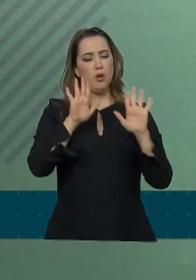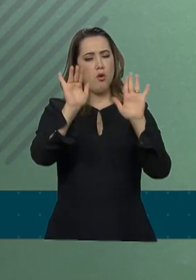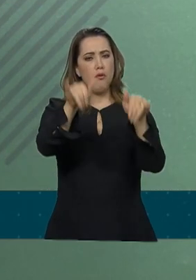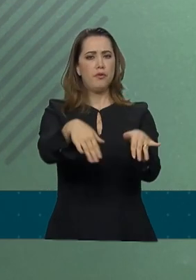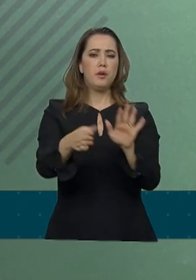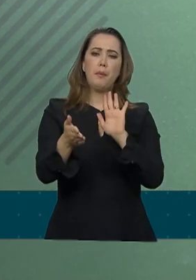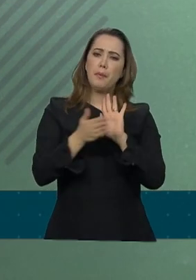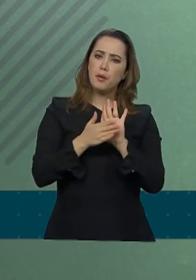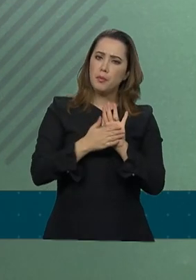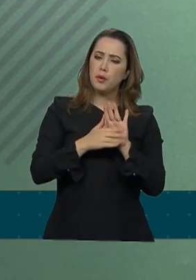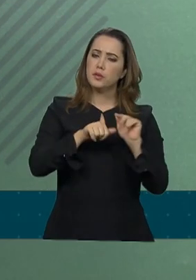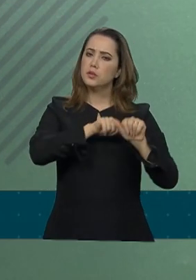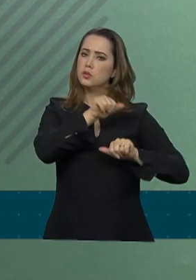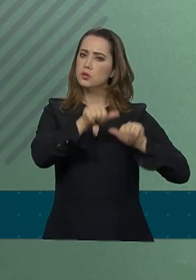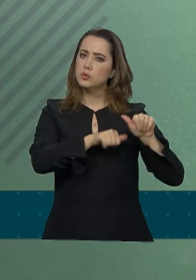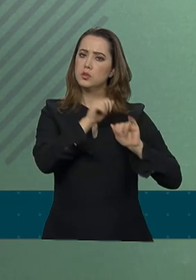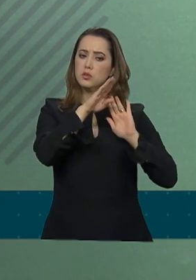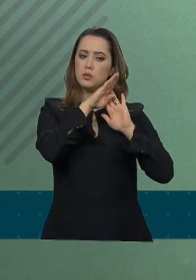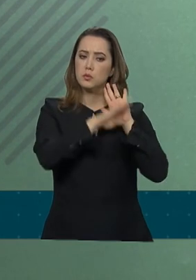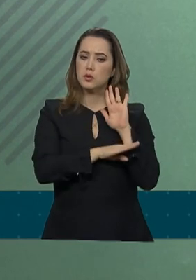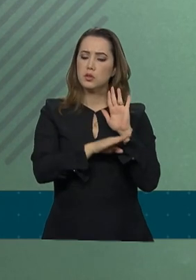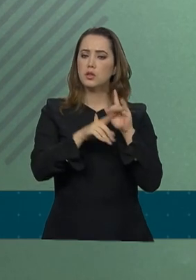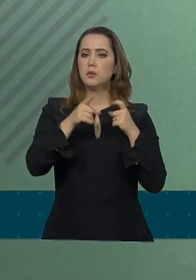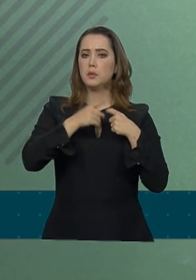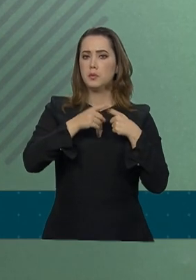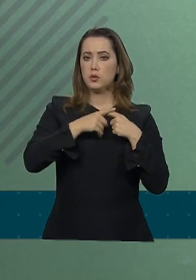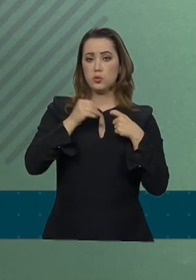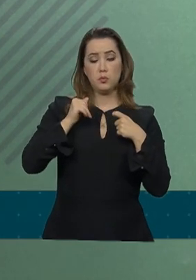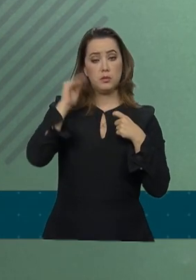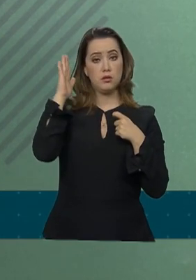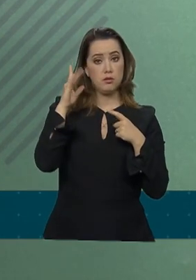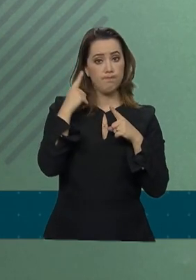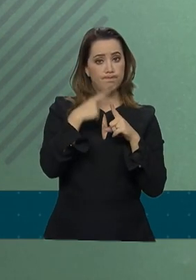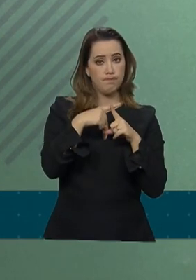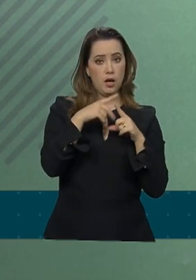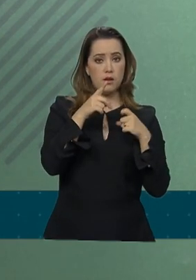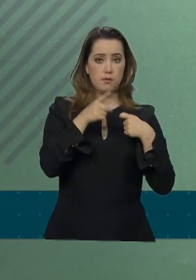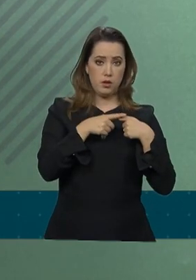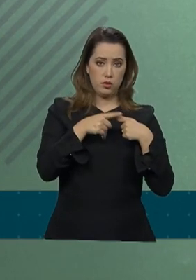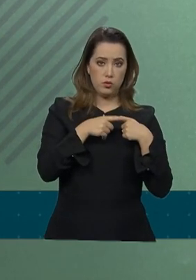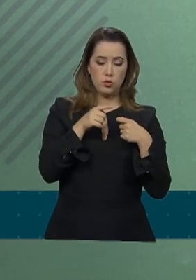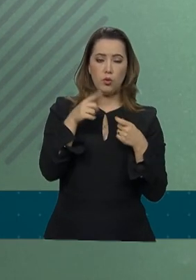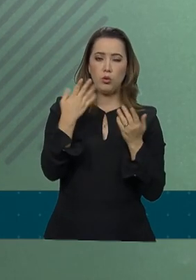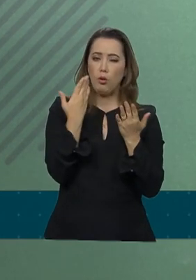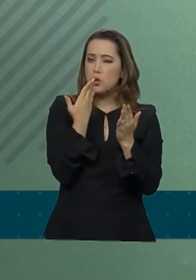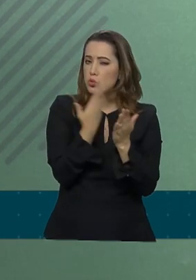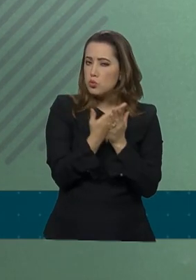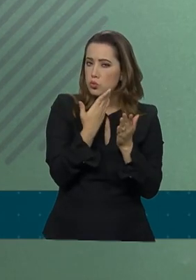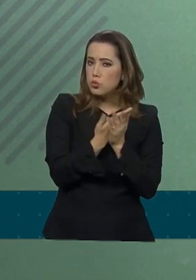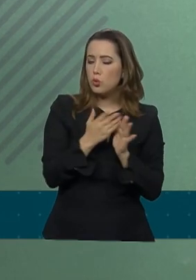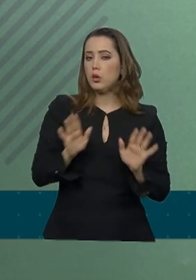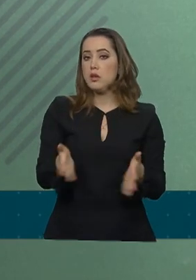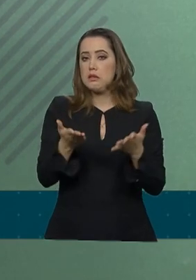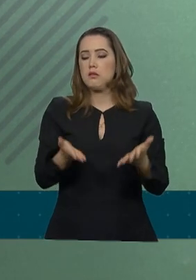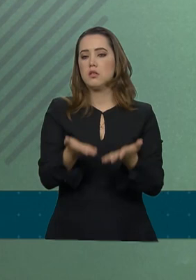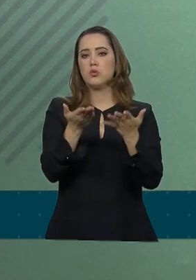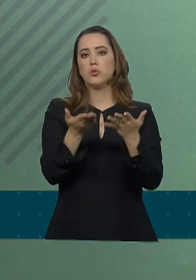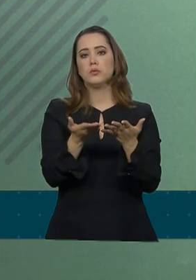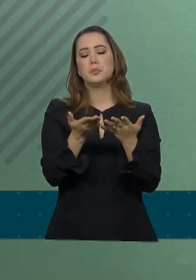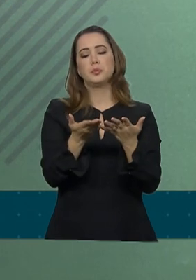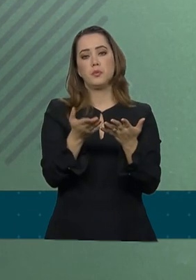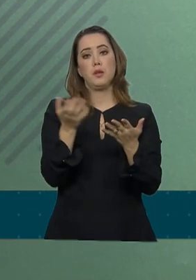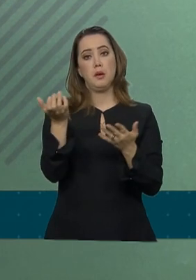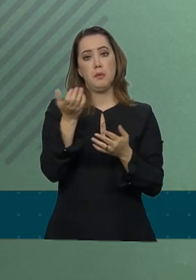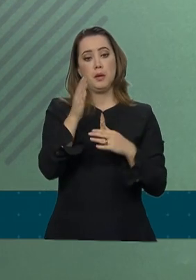reformulação do Programa Mais Médicos. Para isso, estuda formas de incentivo para levar